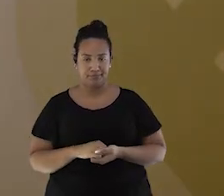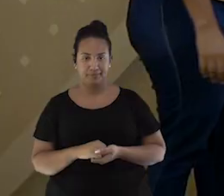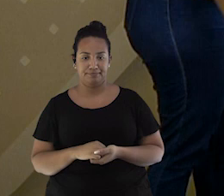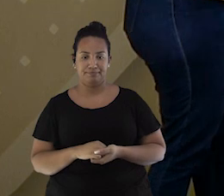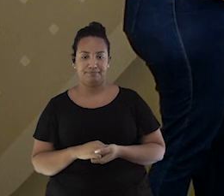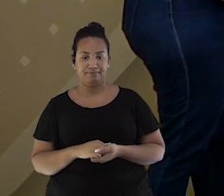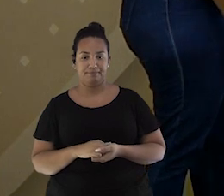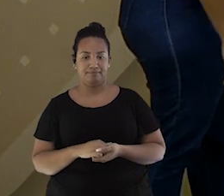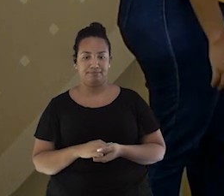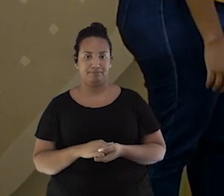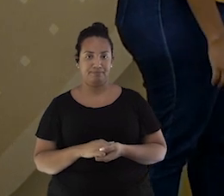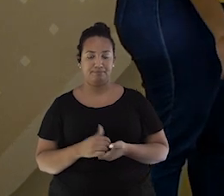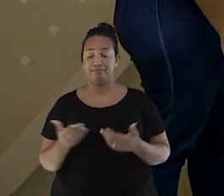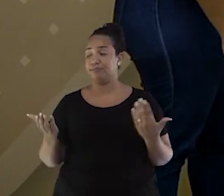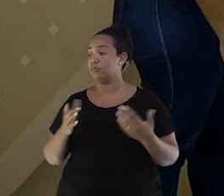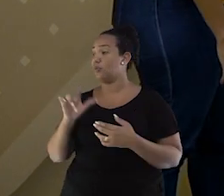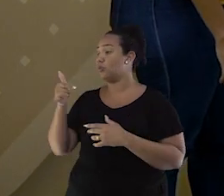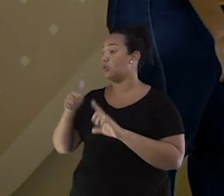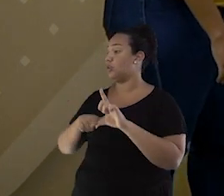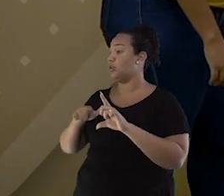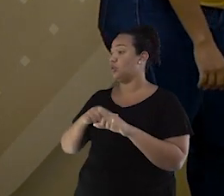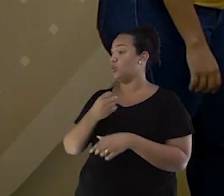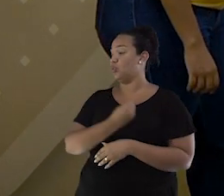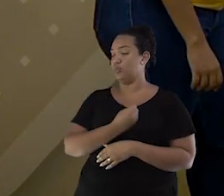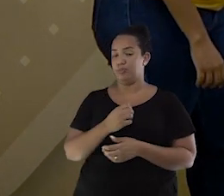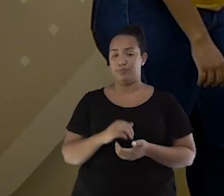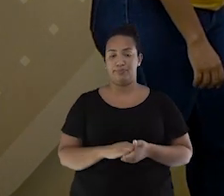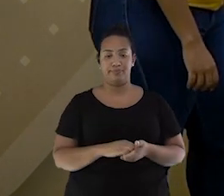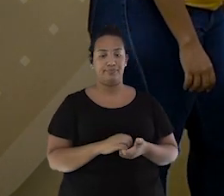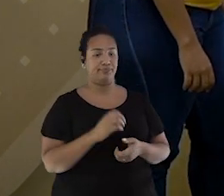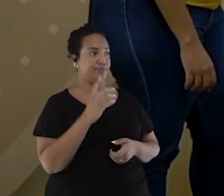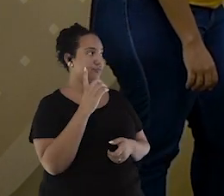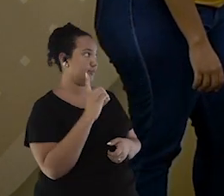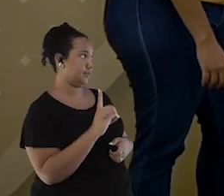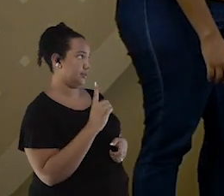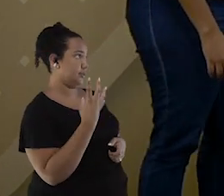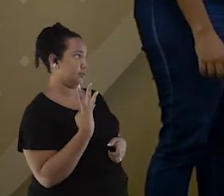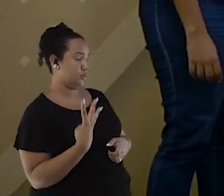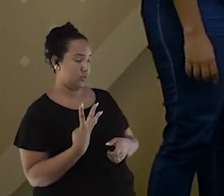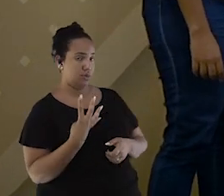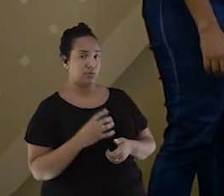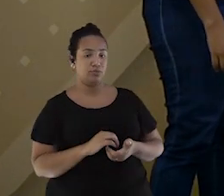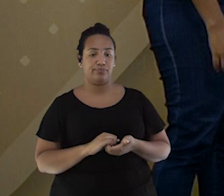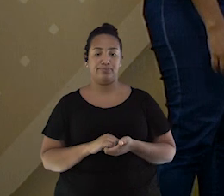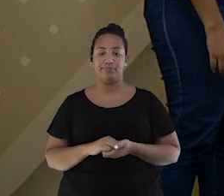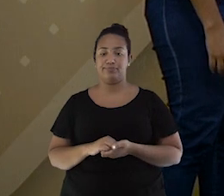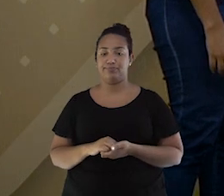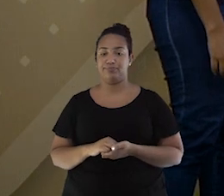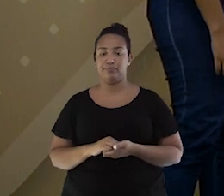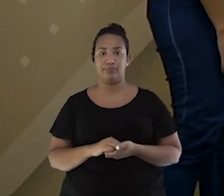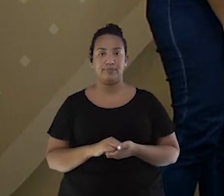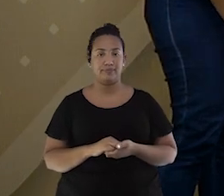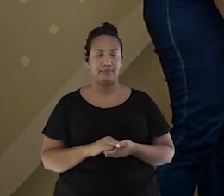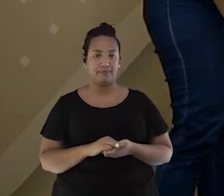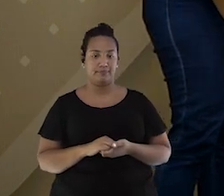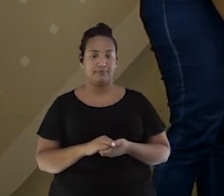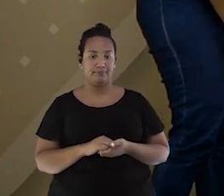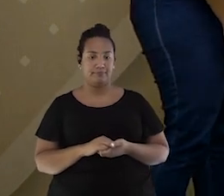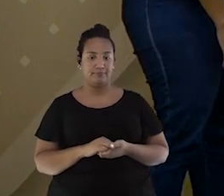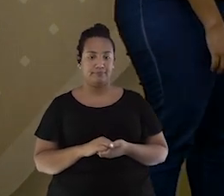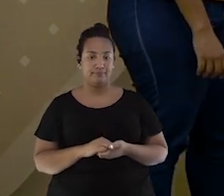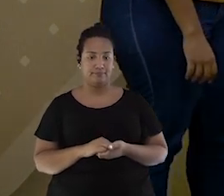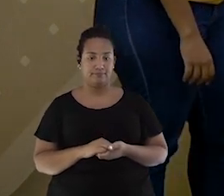Escolha outra letra e número. D4. Vamos ver aqui. Hum,